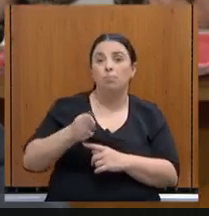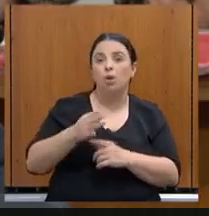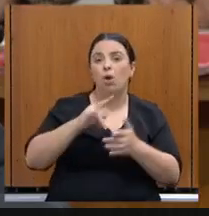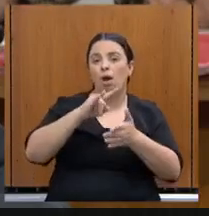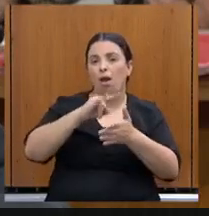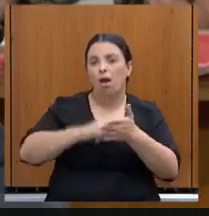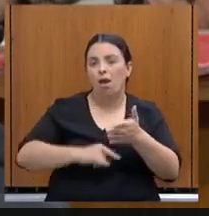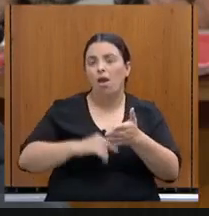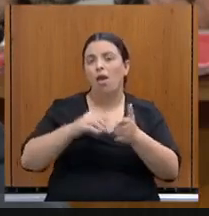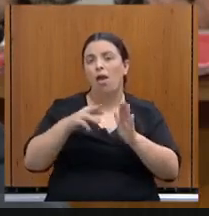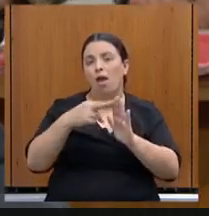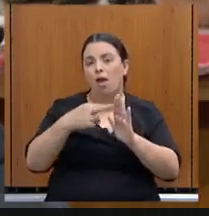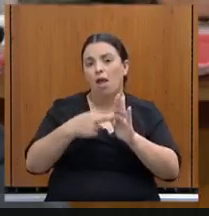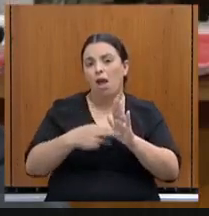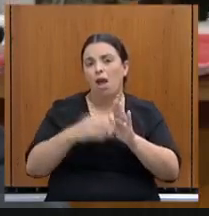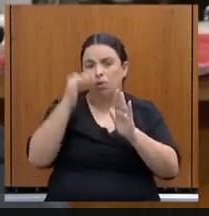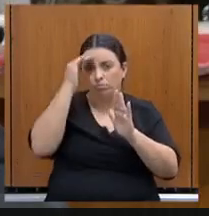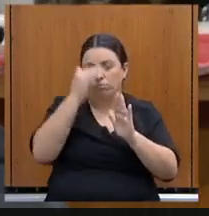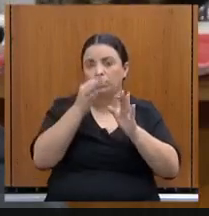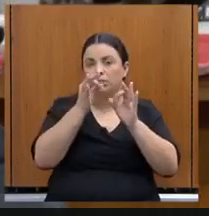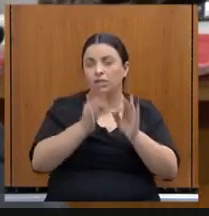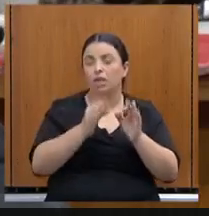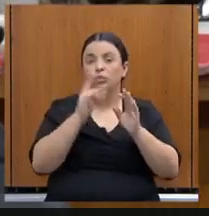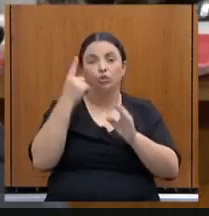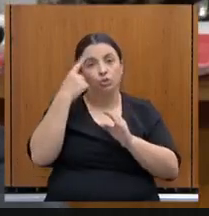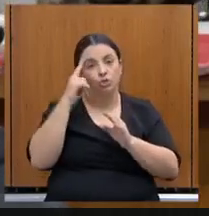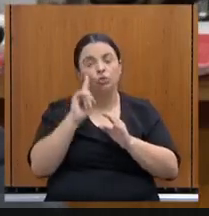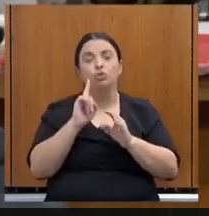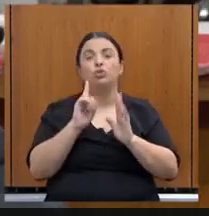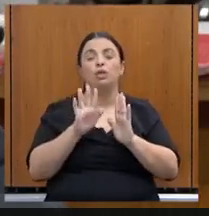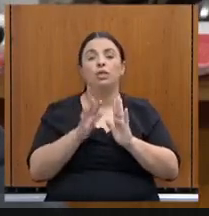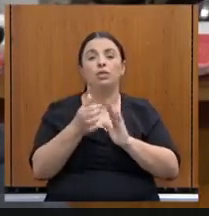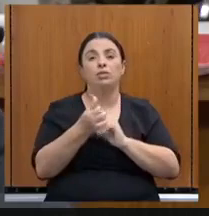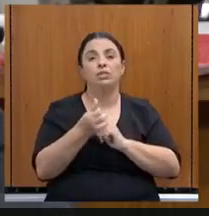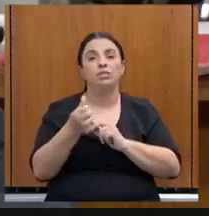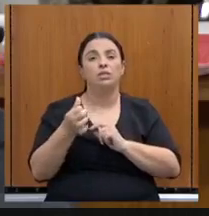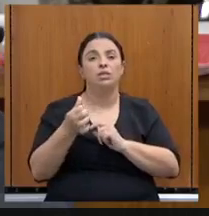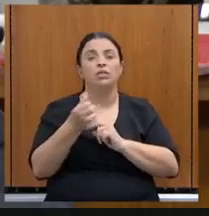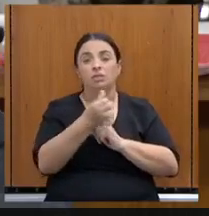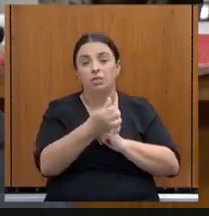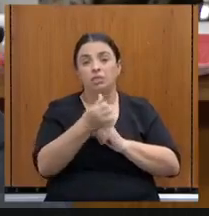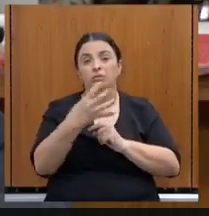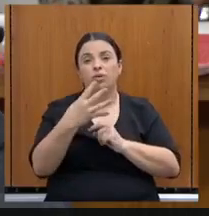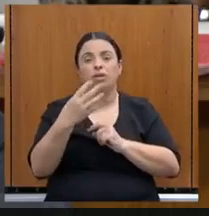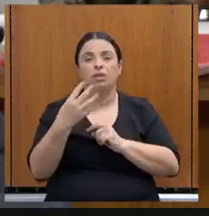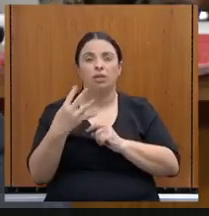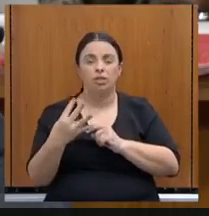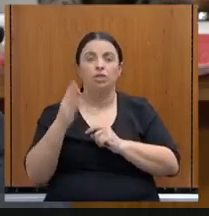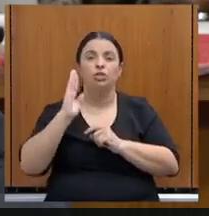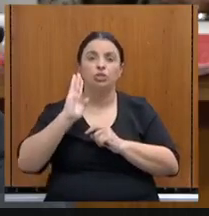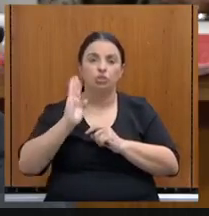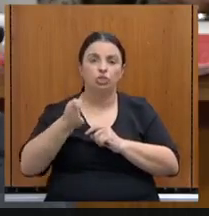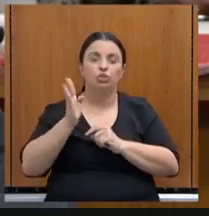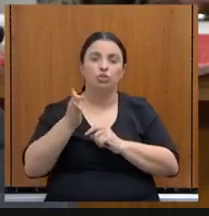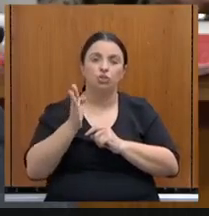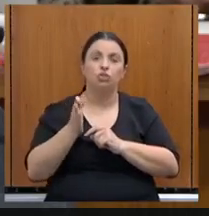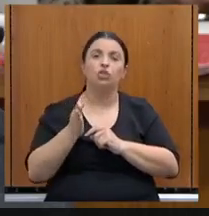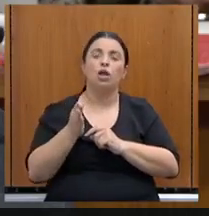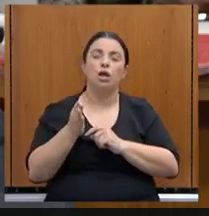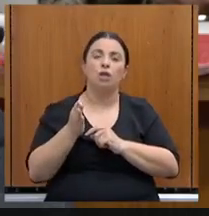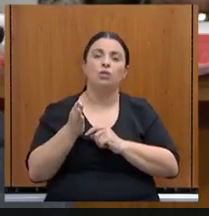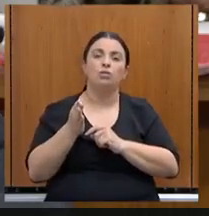tributários de 643 milhões regularizados em 232 milhões desde o início